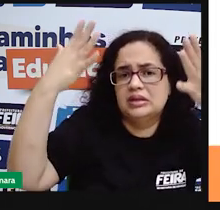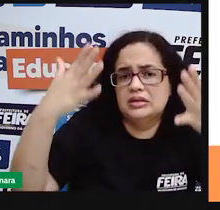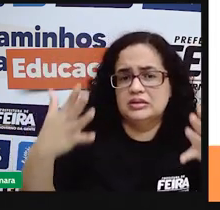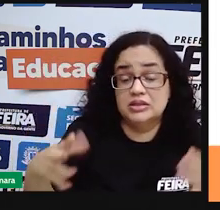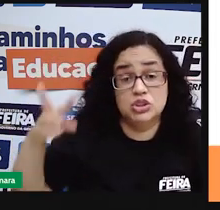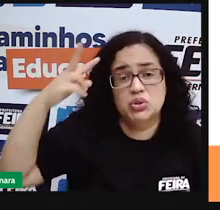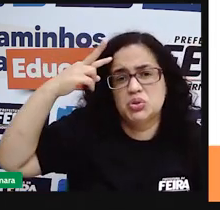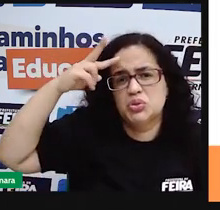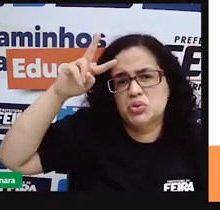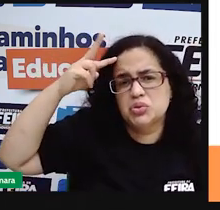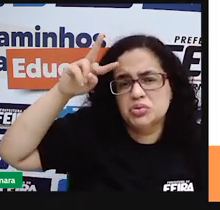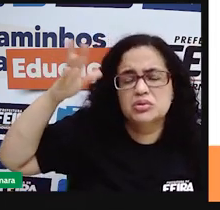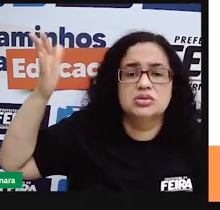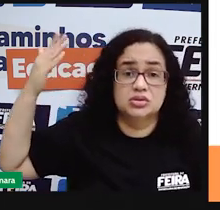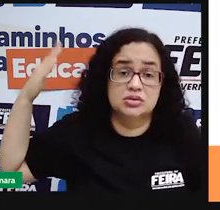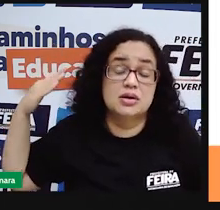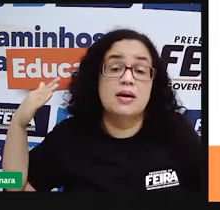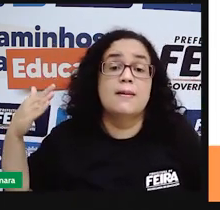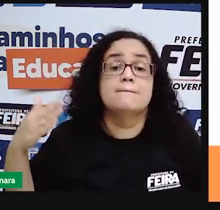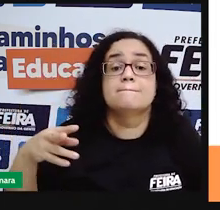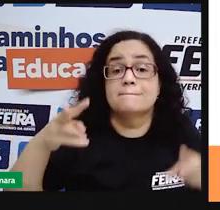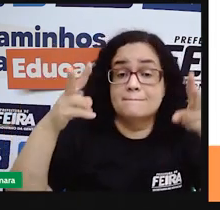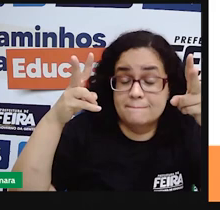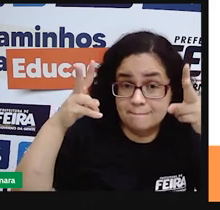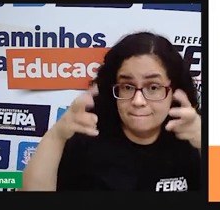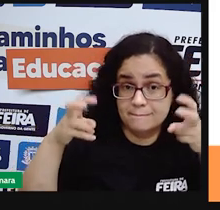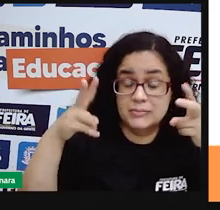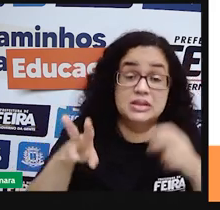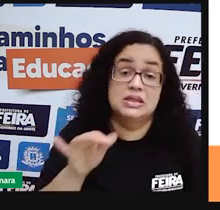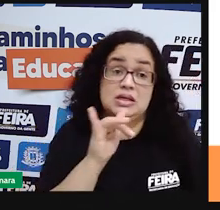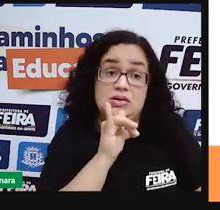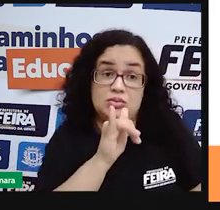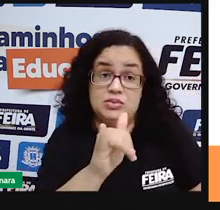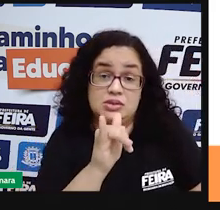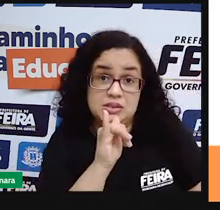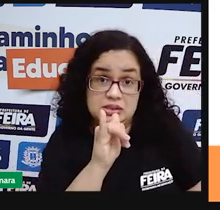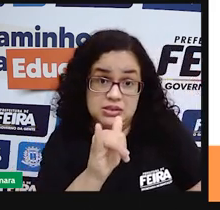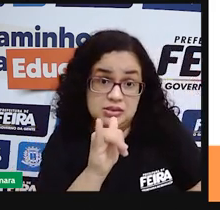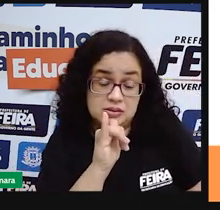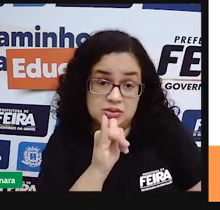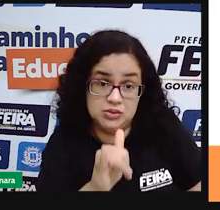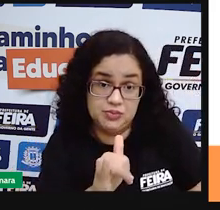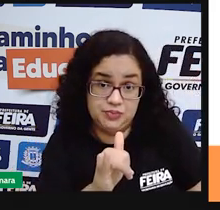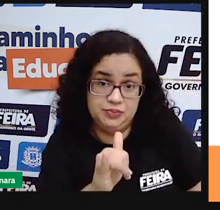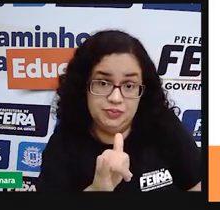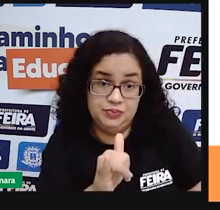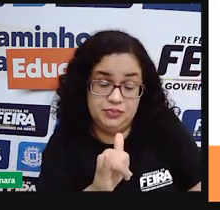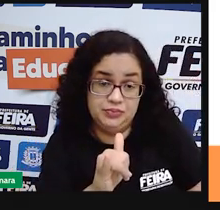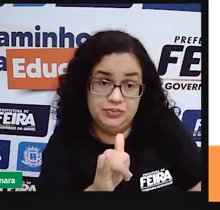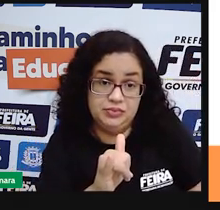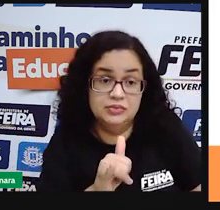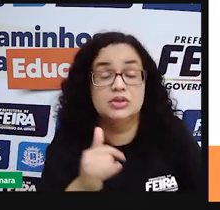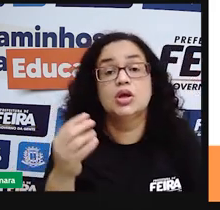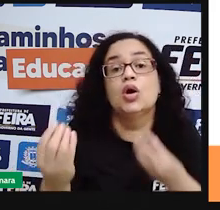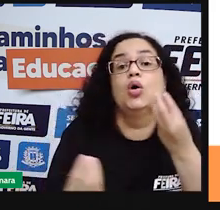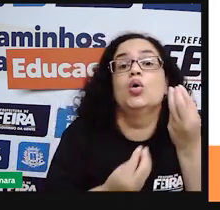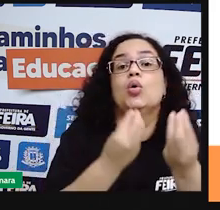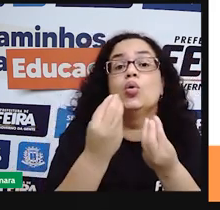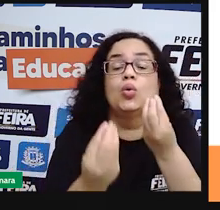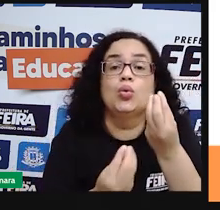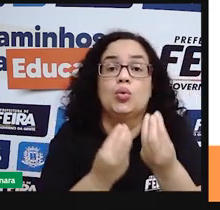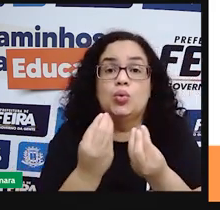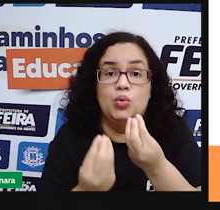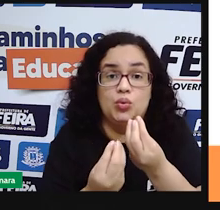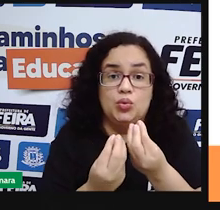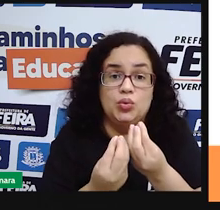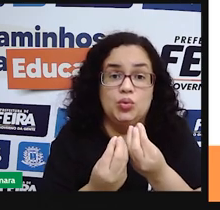e como a gente ainda pode encontrar determinadas informações, trazendo como se esse encontro